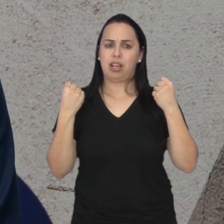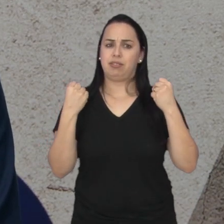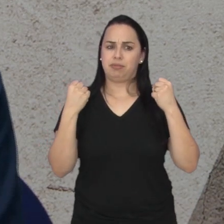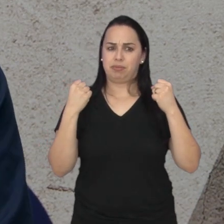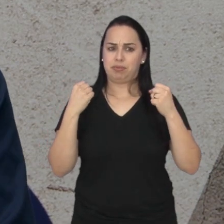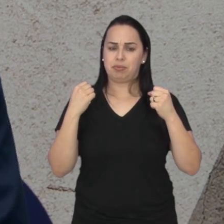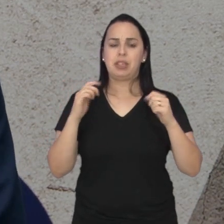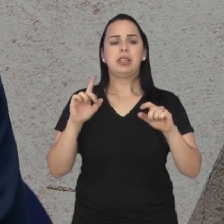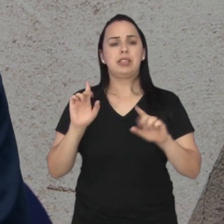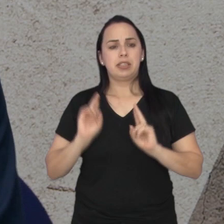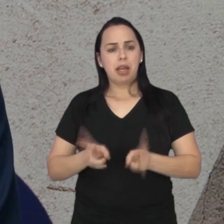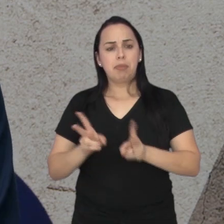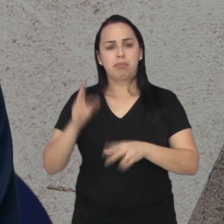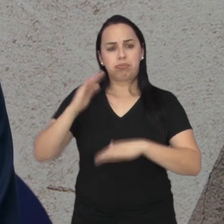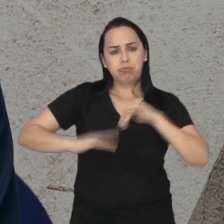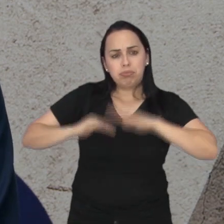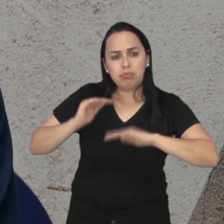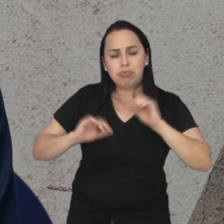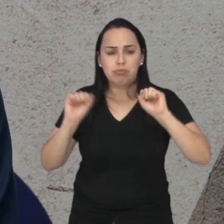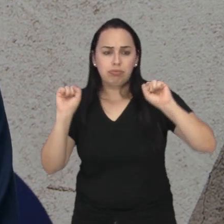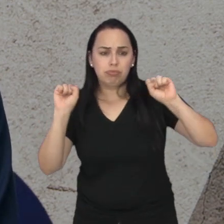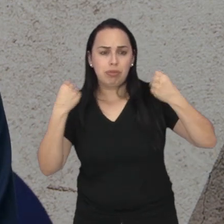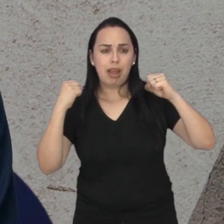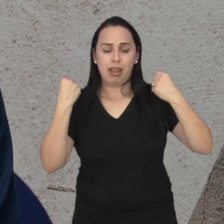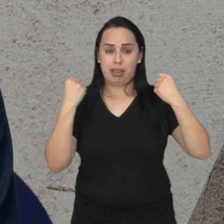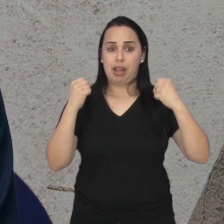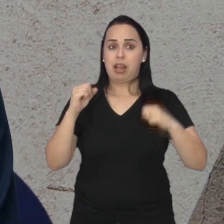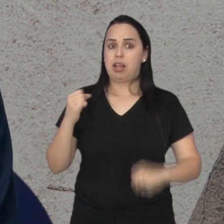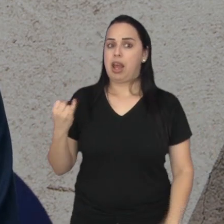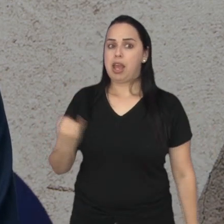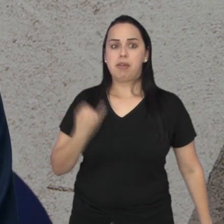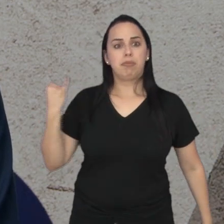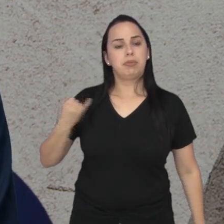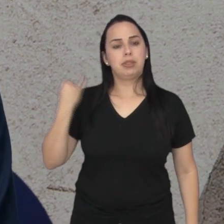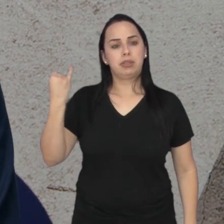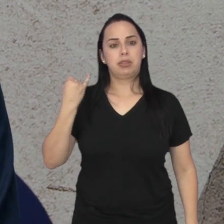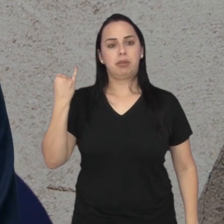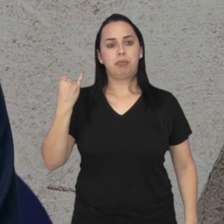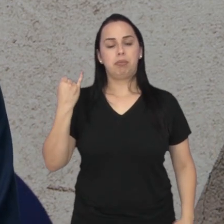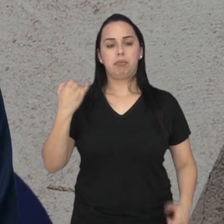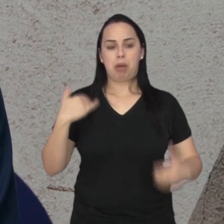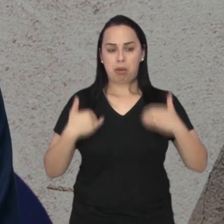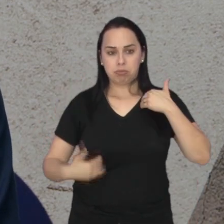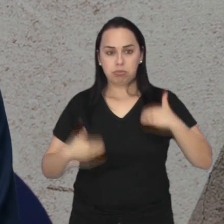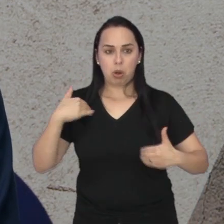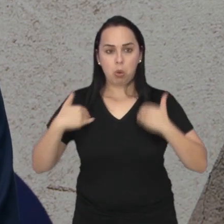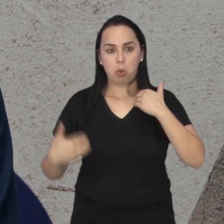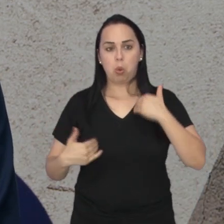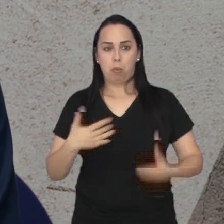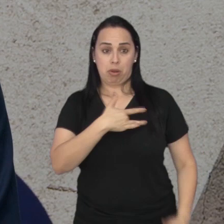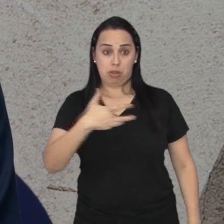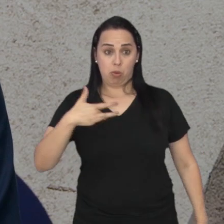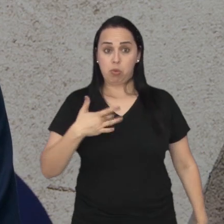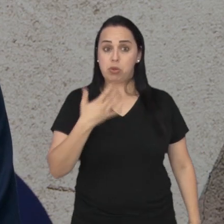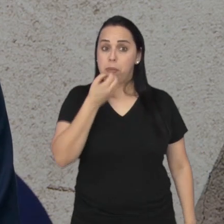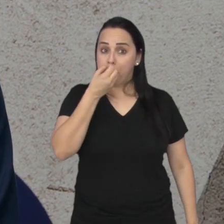que você continue ativo, né? A atividade física é importante para a manutenção da saúde,